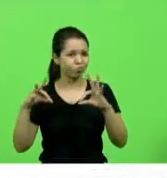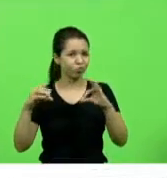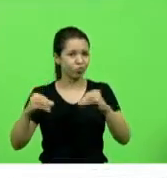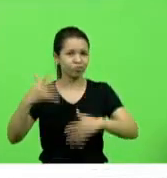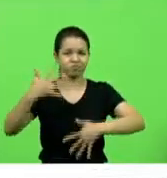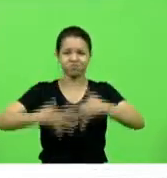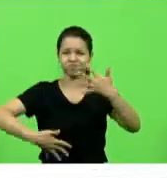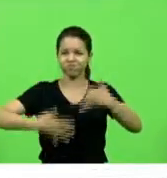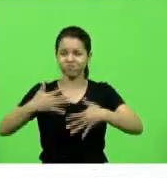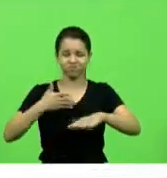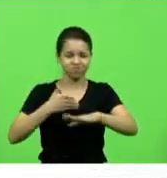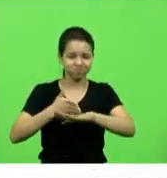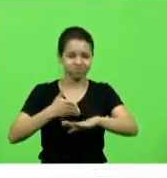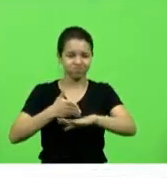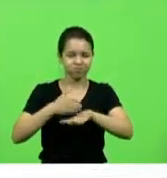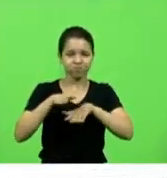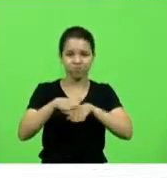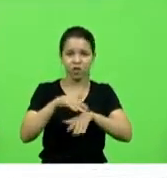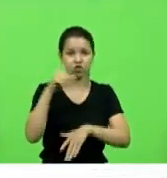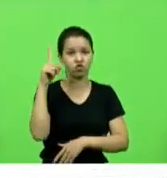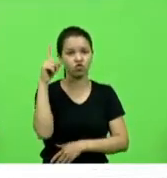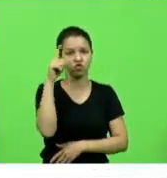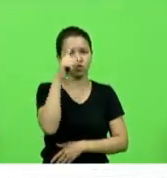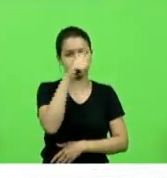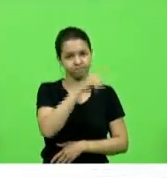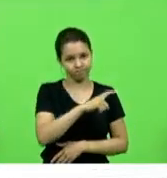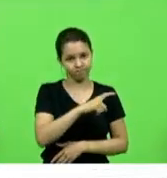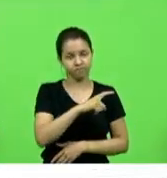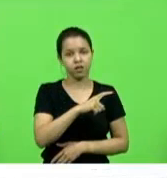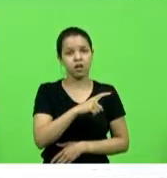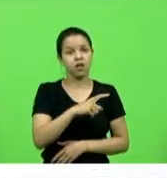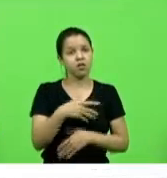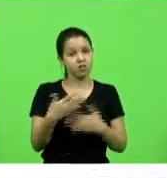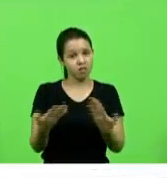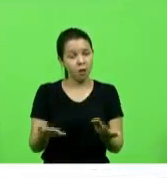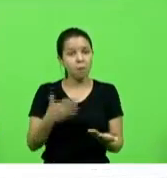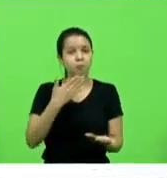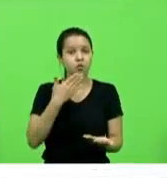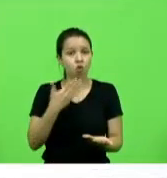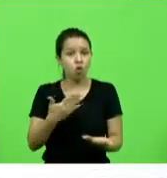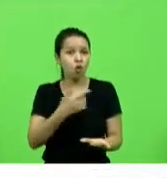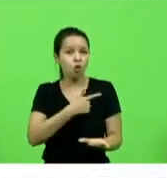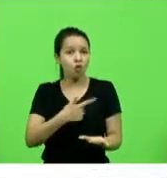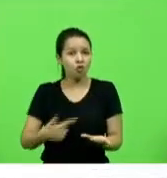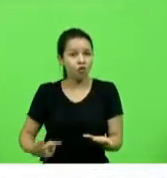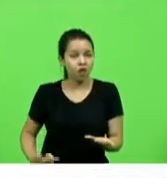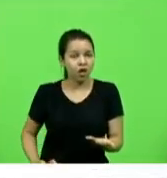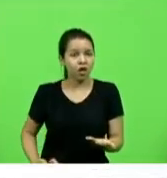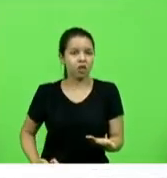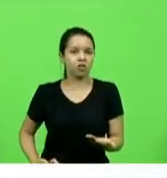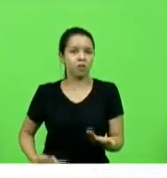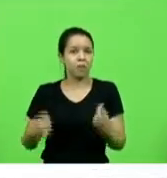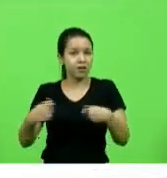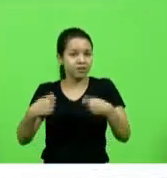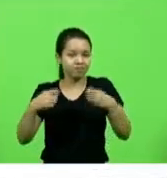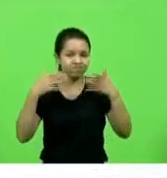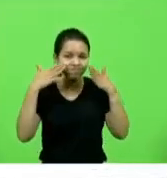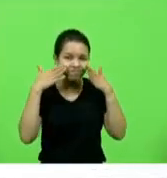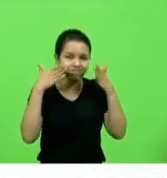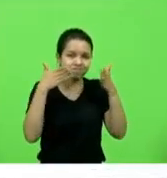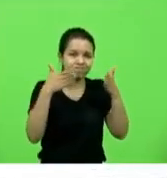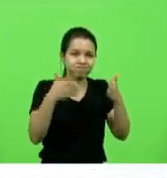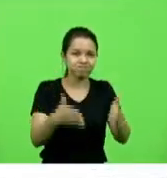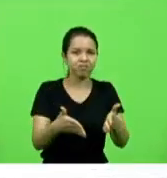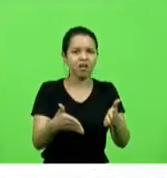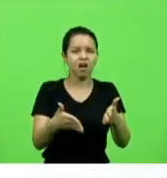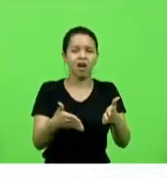oportunizar obras novas vultuosas aonde já tem o crescimento aonde já receberam